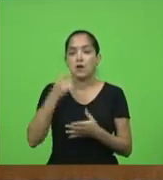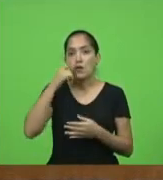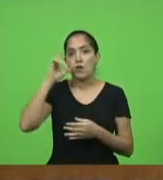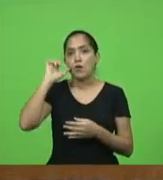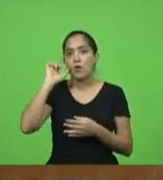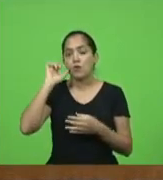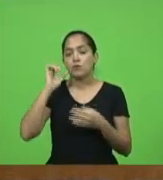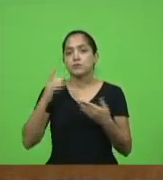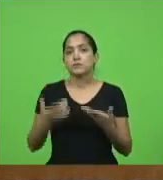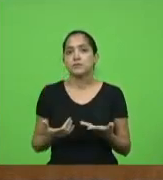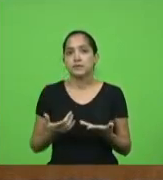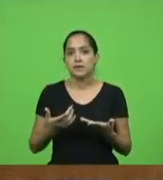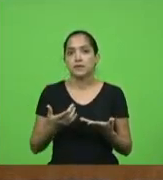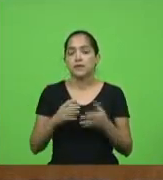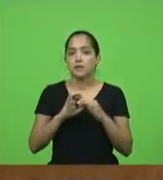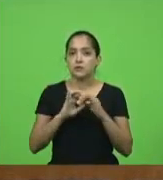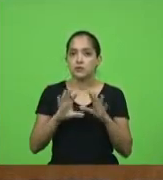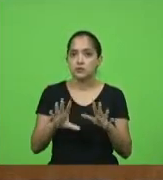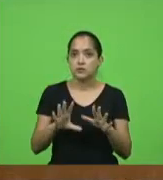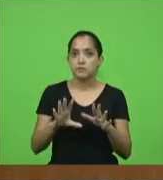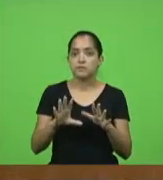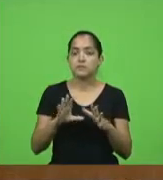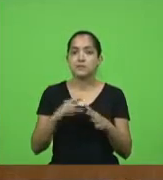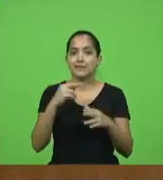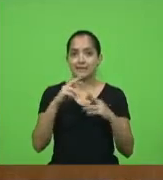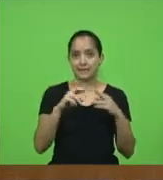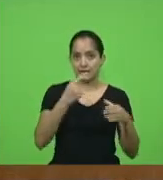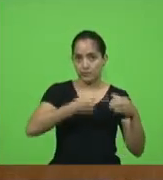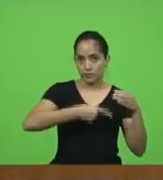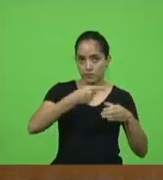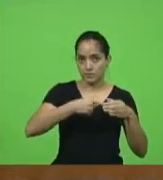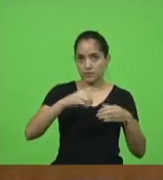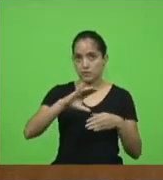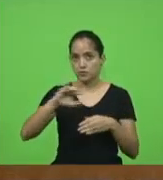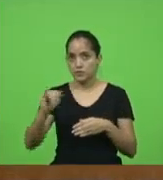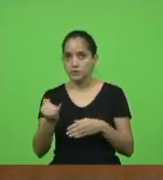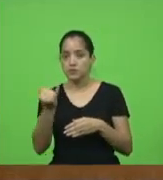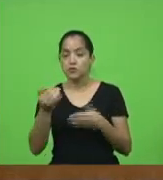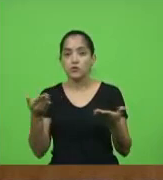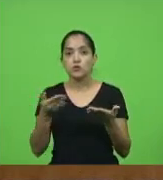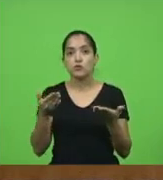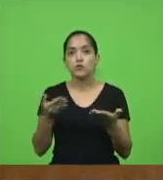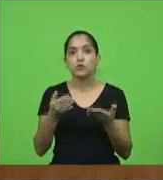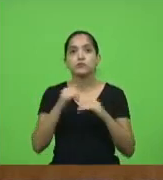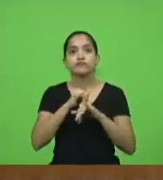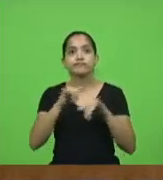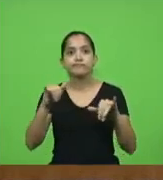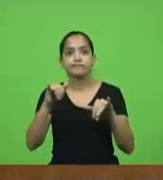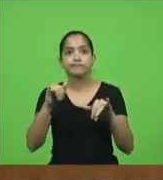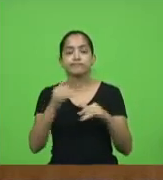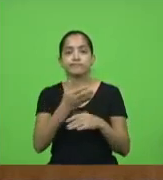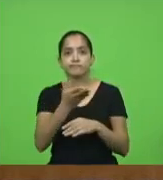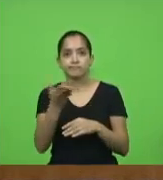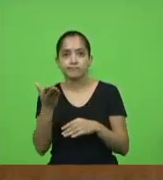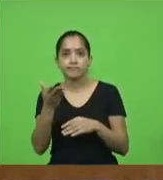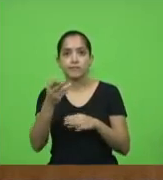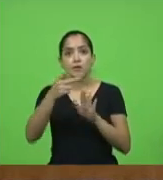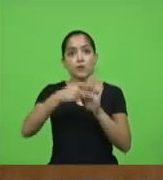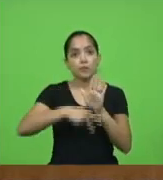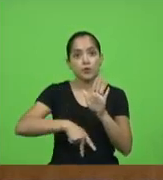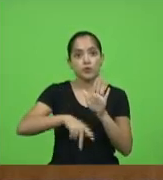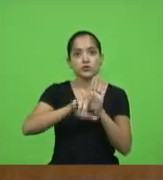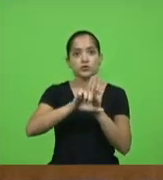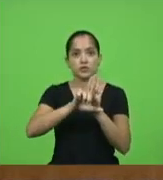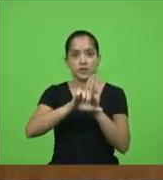deliberamos na comissão de justiça e hoje vem a plenária um dos dos grandes projetos que a gente